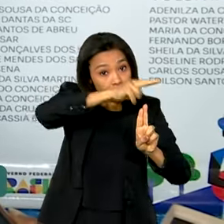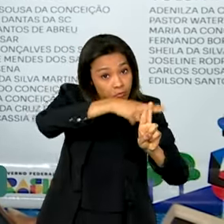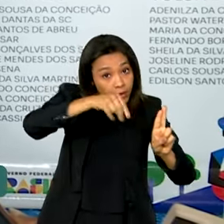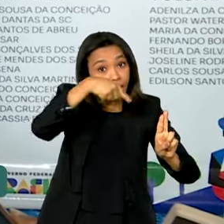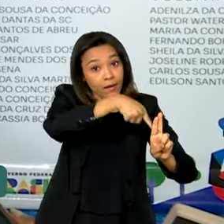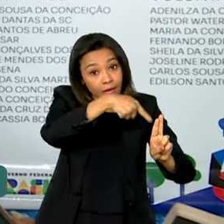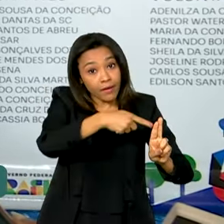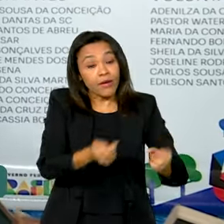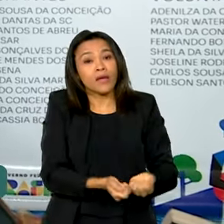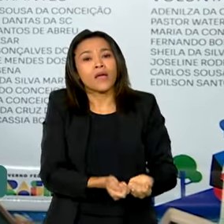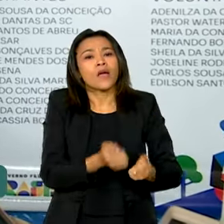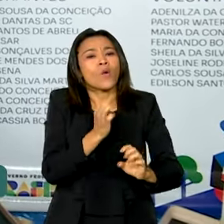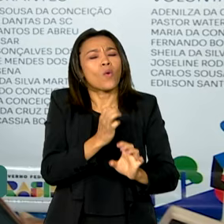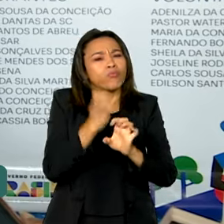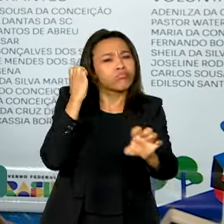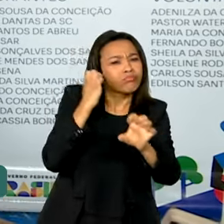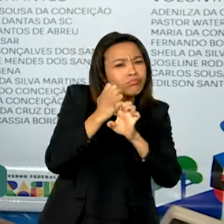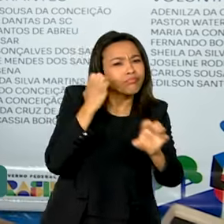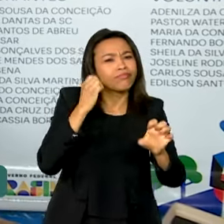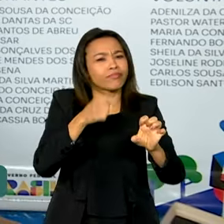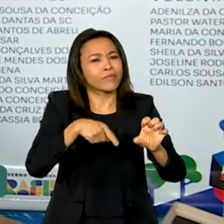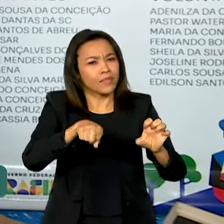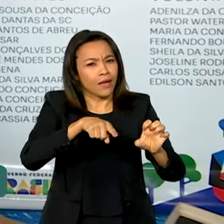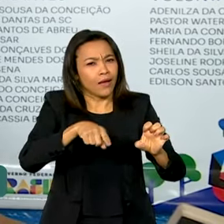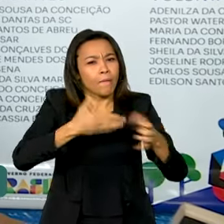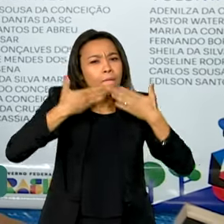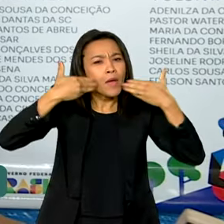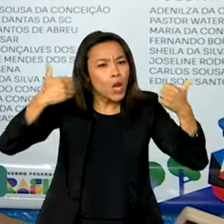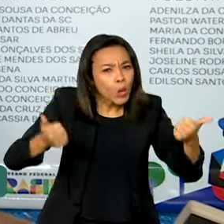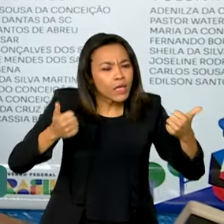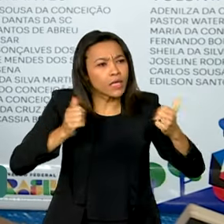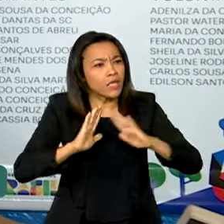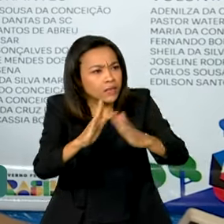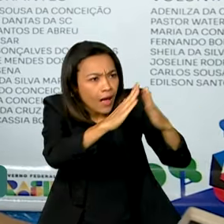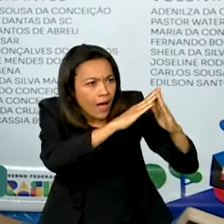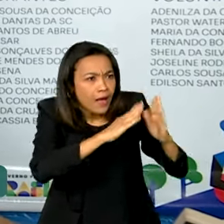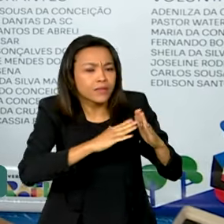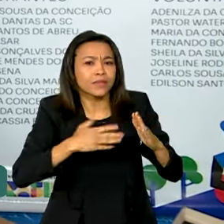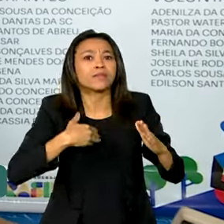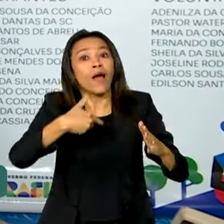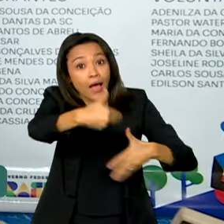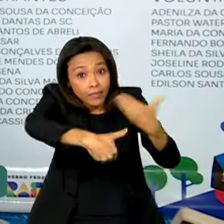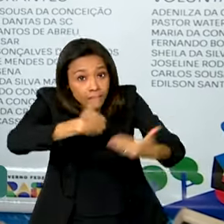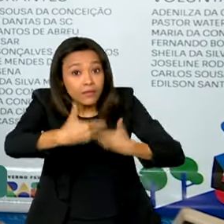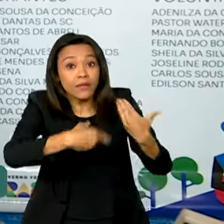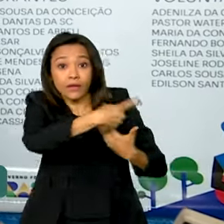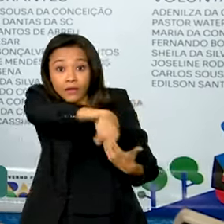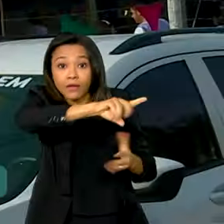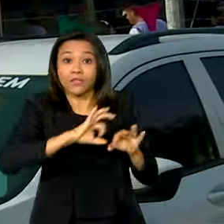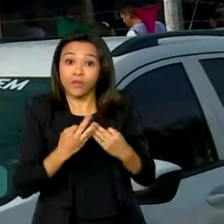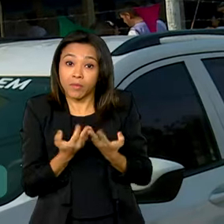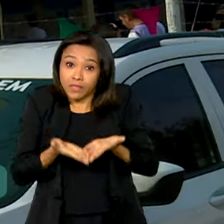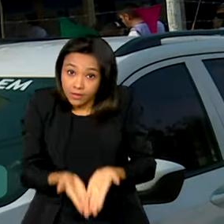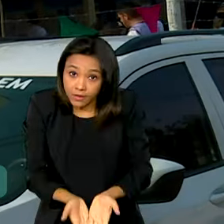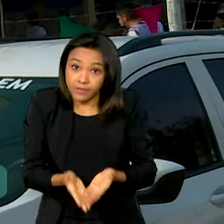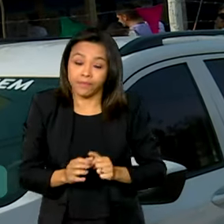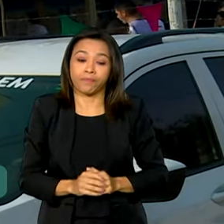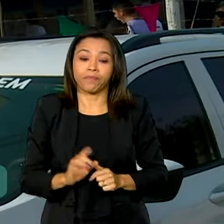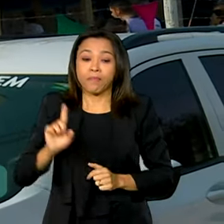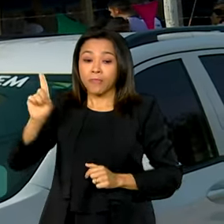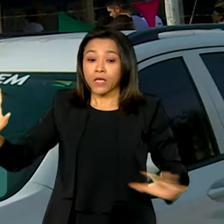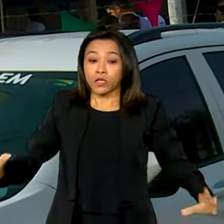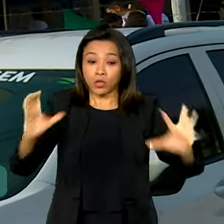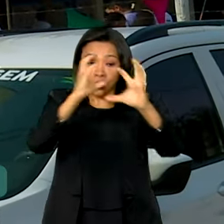trabalho de arquitetura, urbanismo e melhoria habitacional. É onde está sendo os atendimentos com a família, está sendo tudo aqui. No total, o